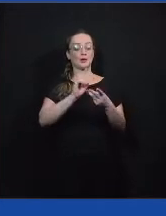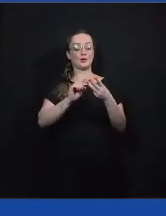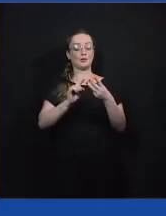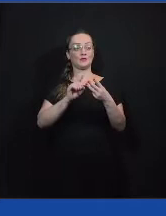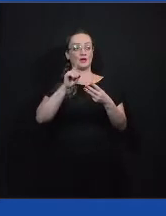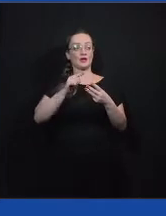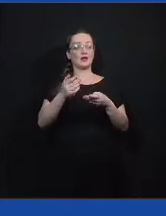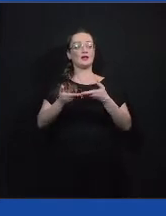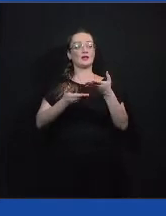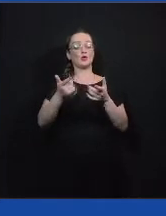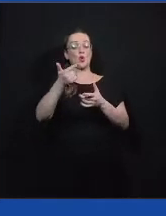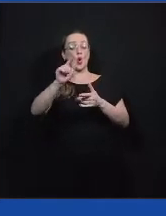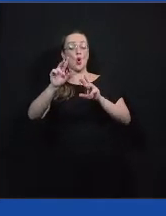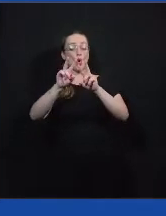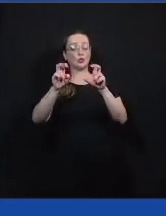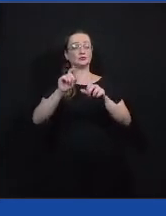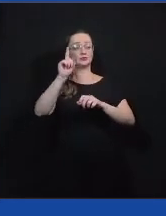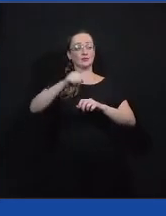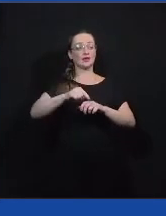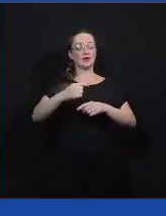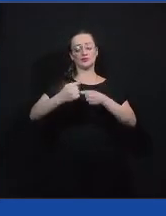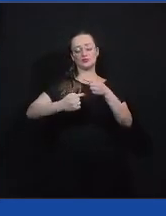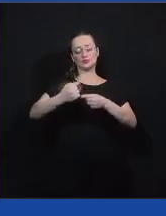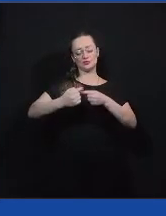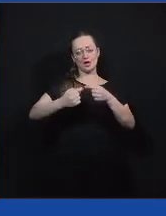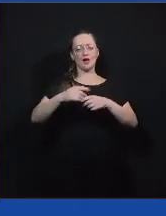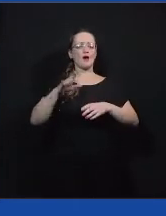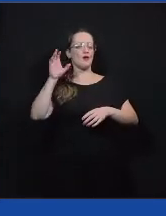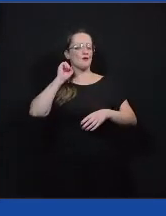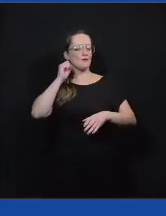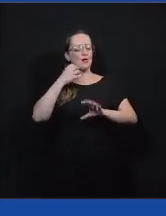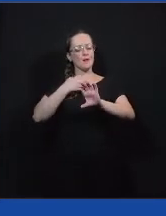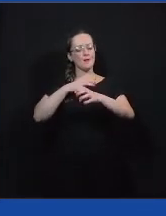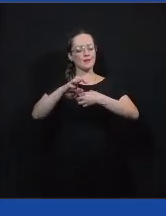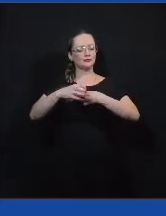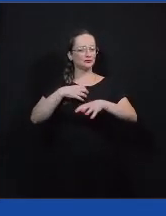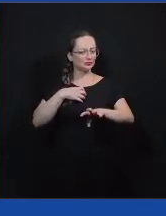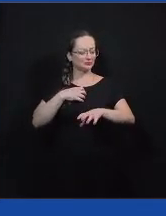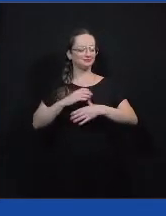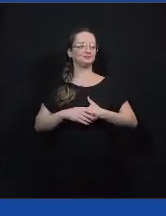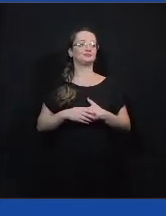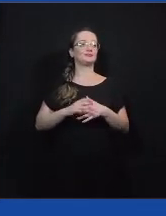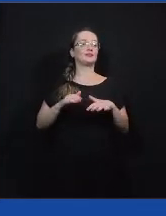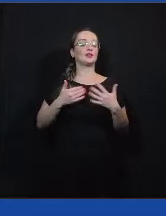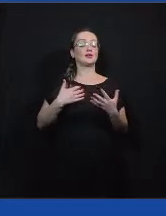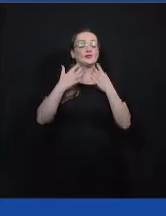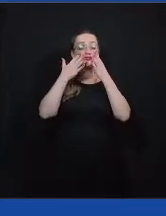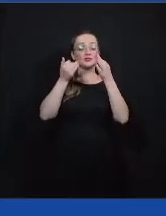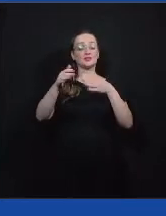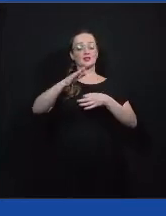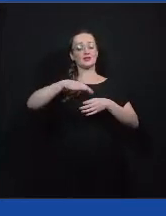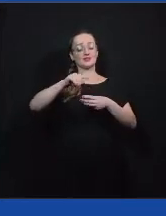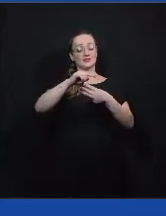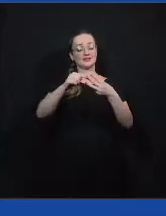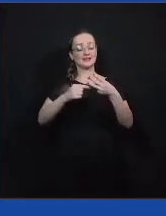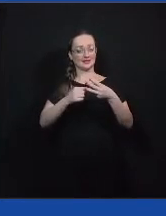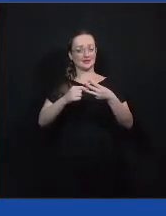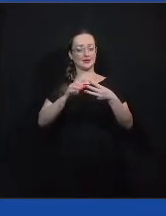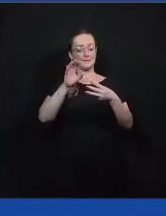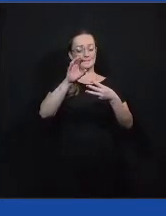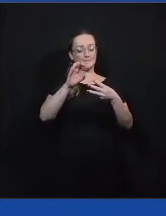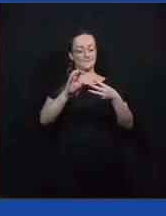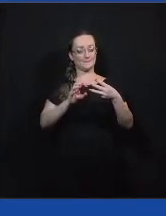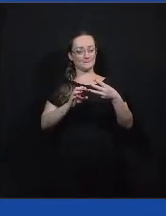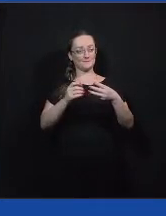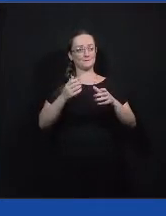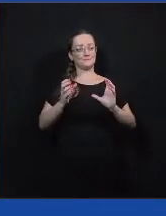que tratava de um outro aspecto ainda, que era do diálogo, da escuta, da empatia. Enfim, só queria chamar atenção para esses blocos e